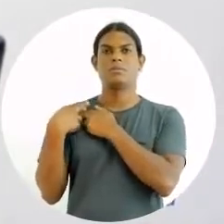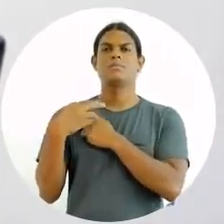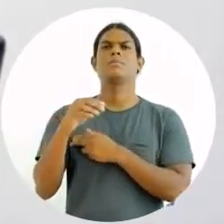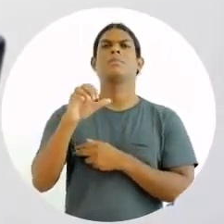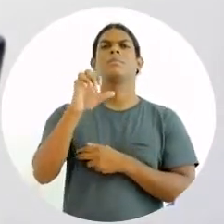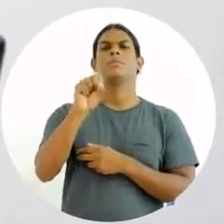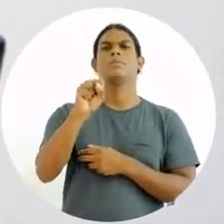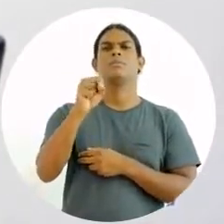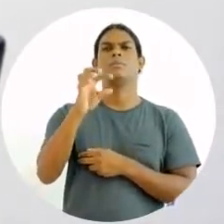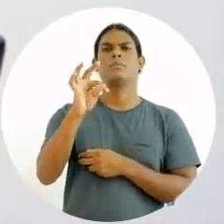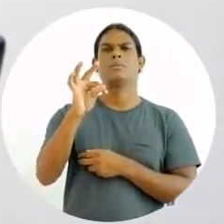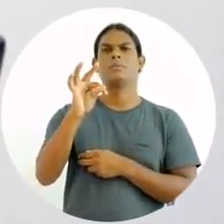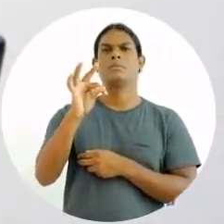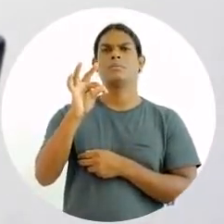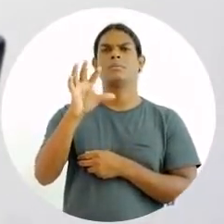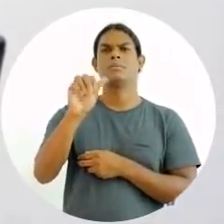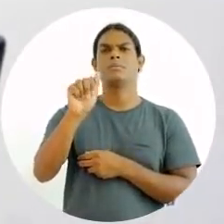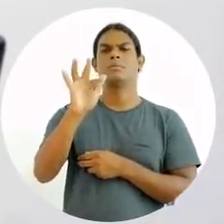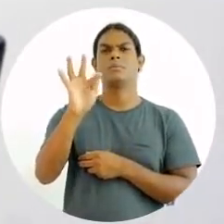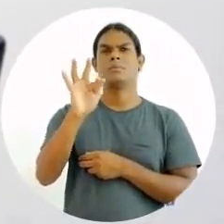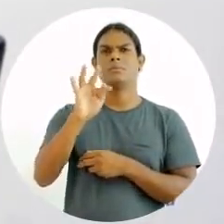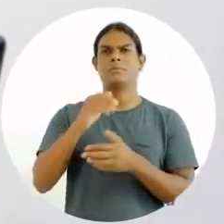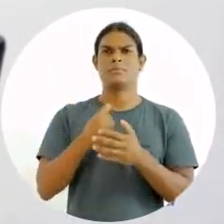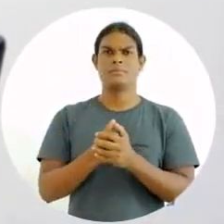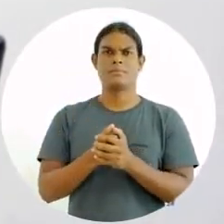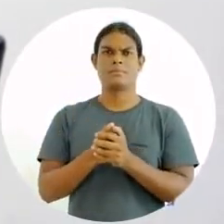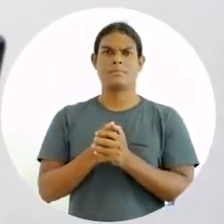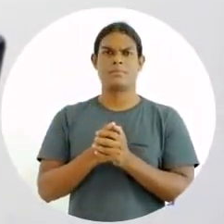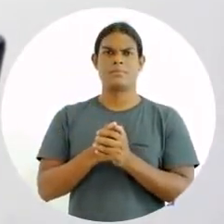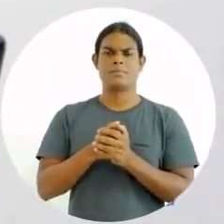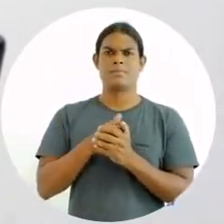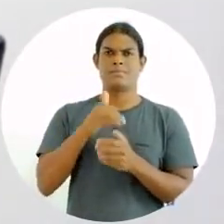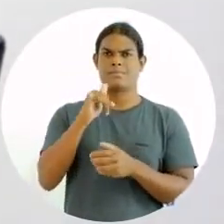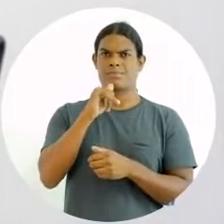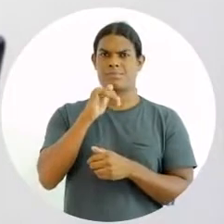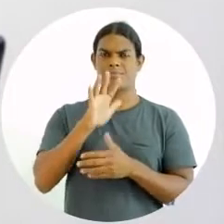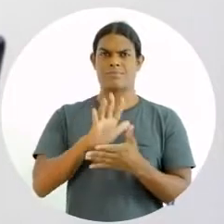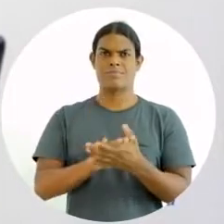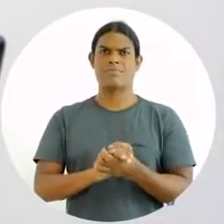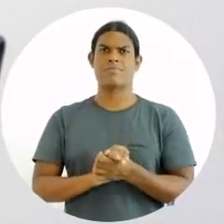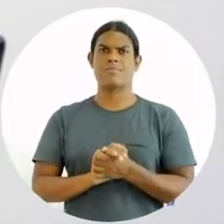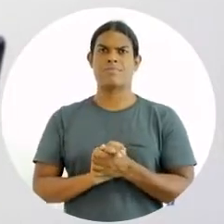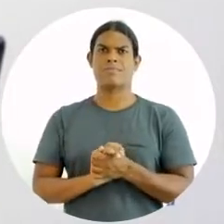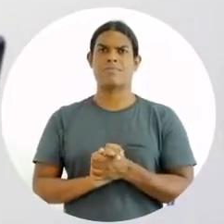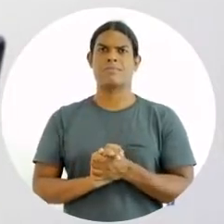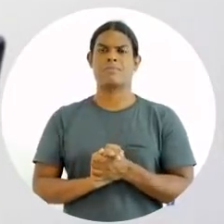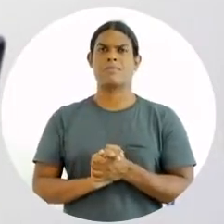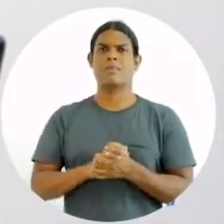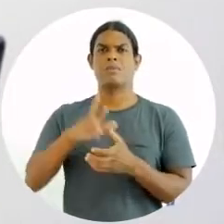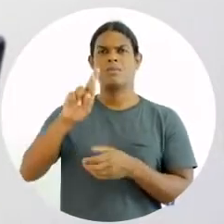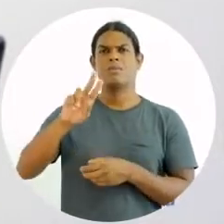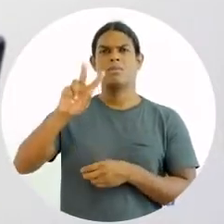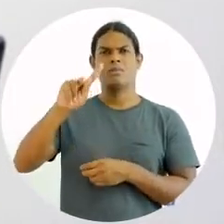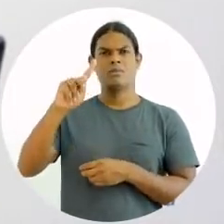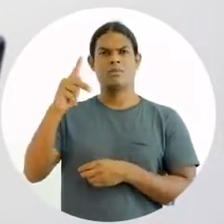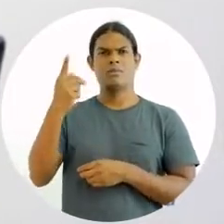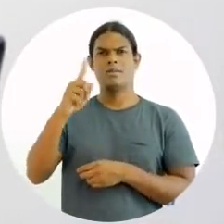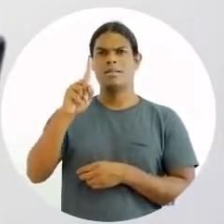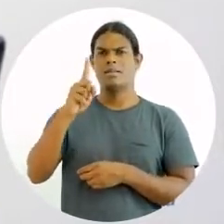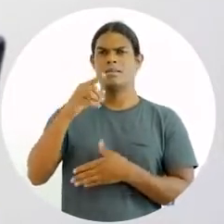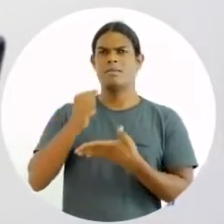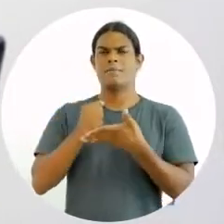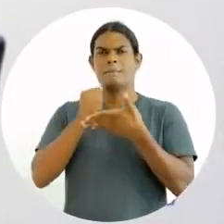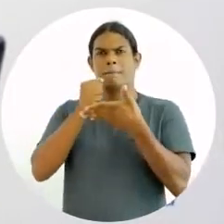consultoria. Por exemplo, será que o Recursos Humanos não presta consultoria a um gestor da área